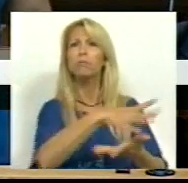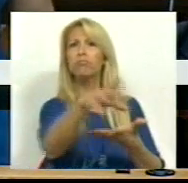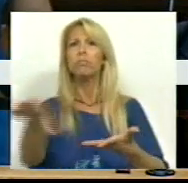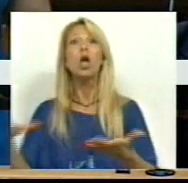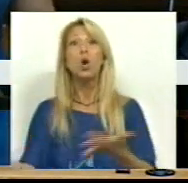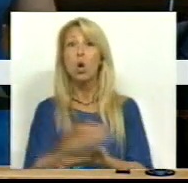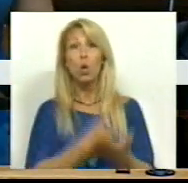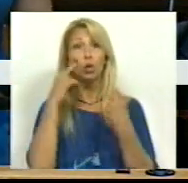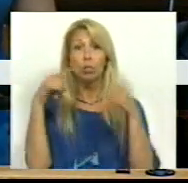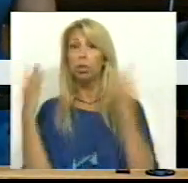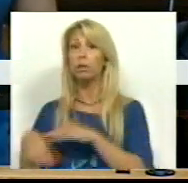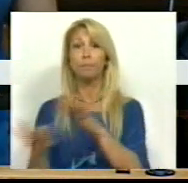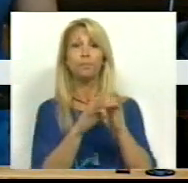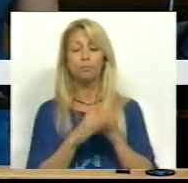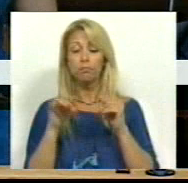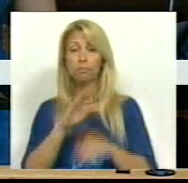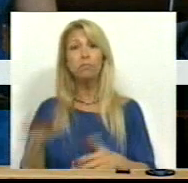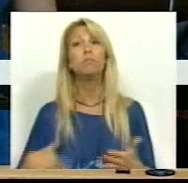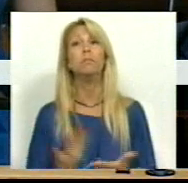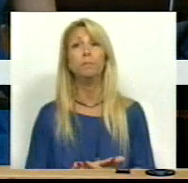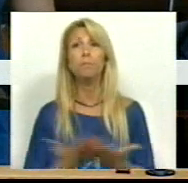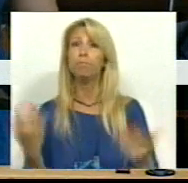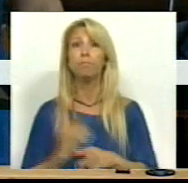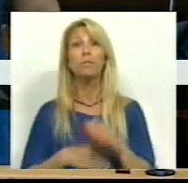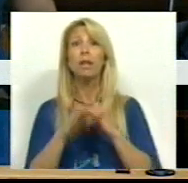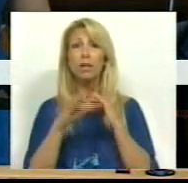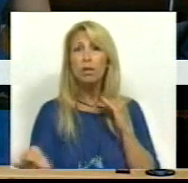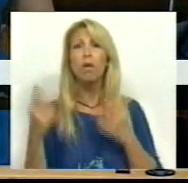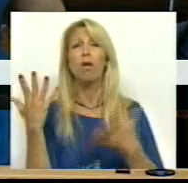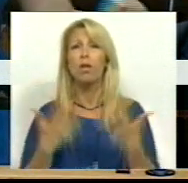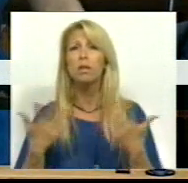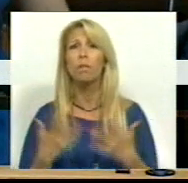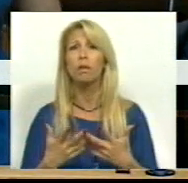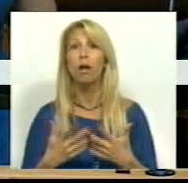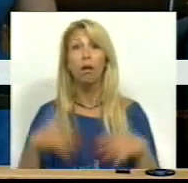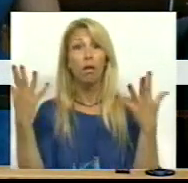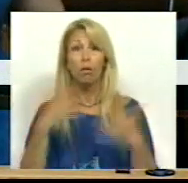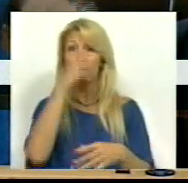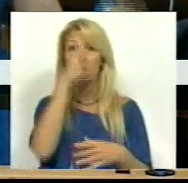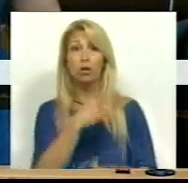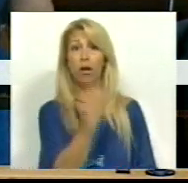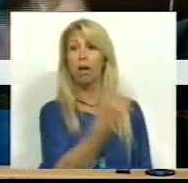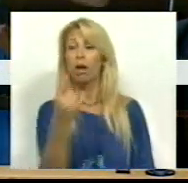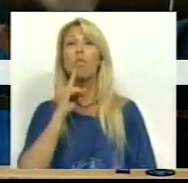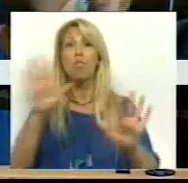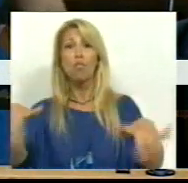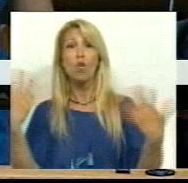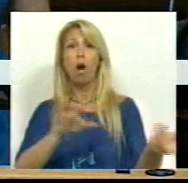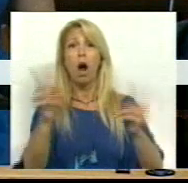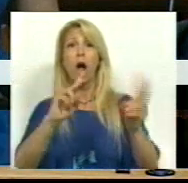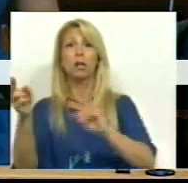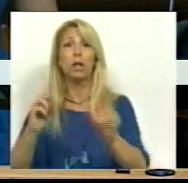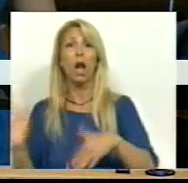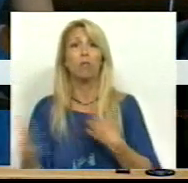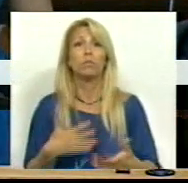que esta é uma proposta que mantém a instabilidade orçamental, ou seja, o orçamento do Estado, cada orçamento do Estado pode alterar, independentemente